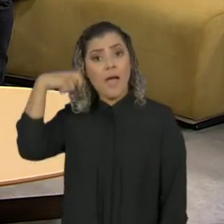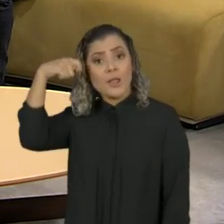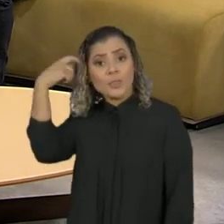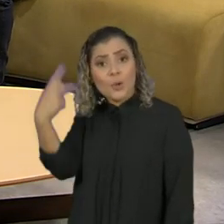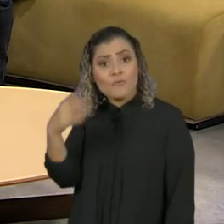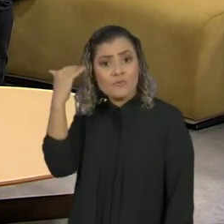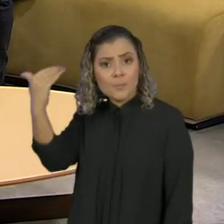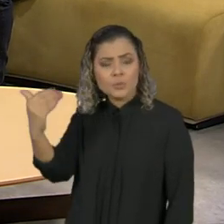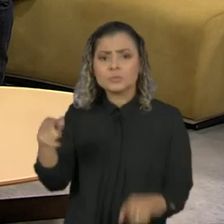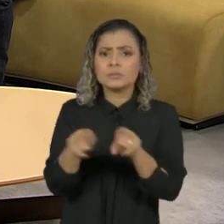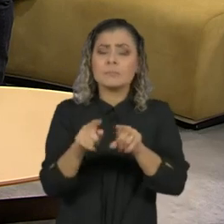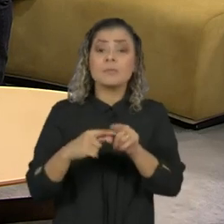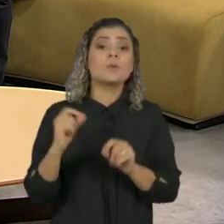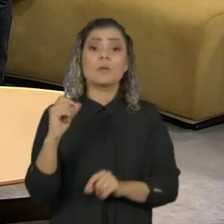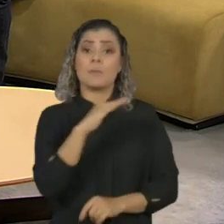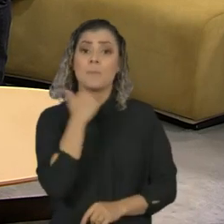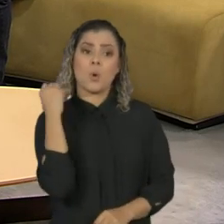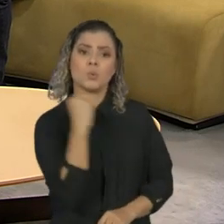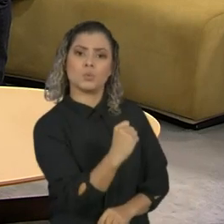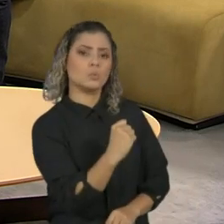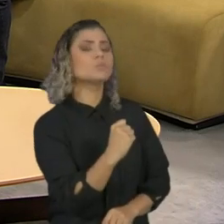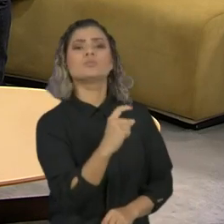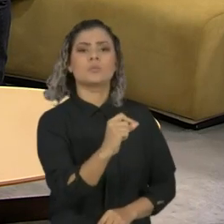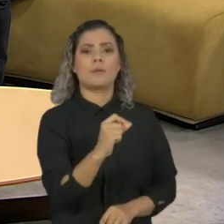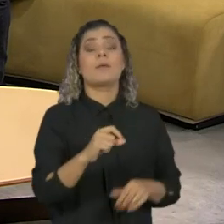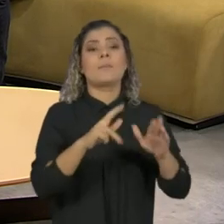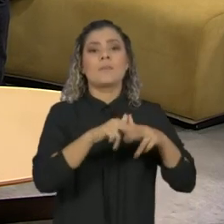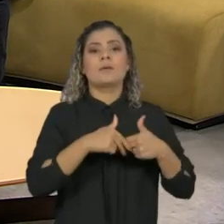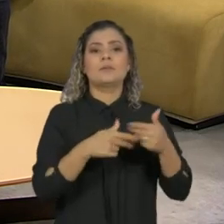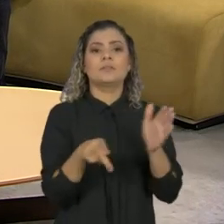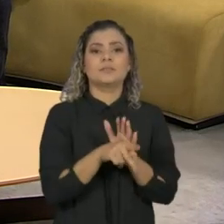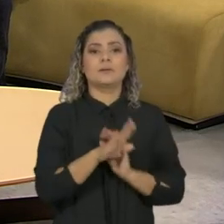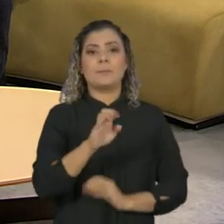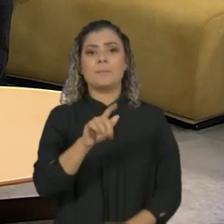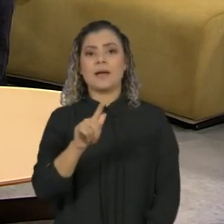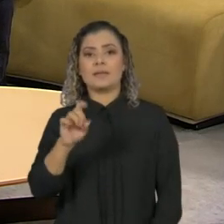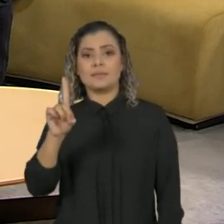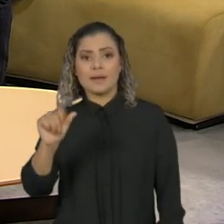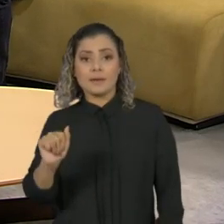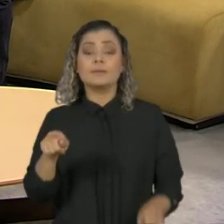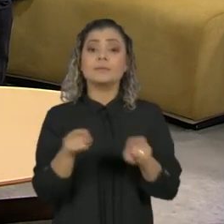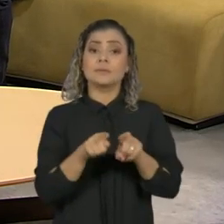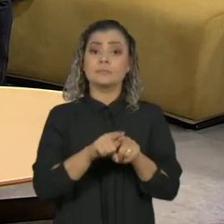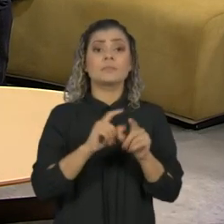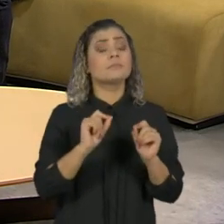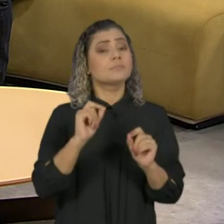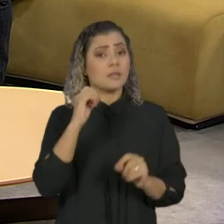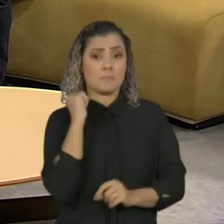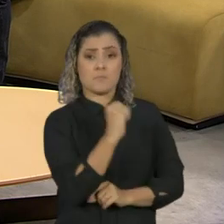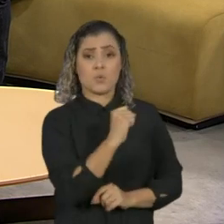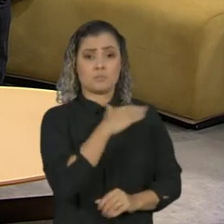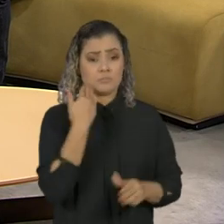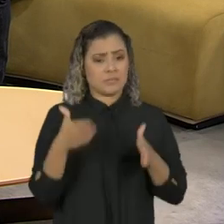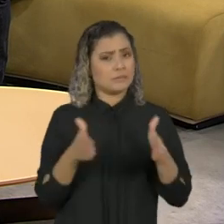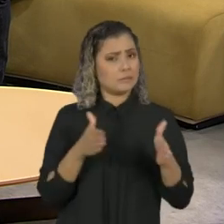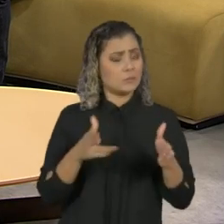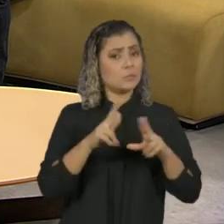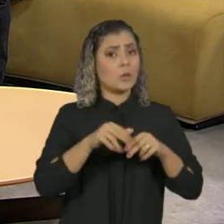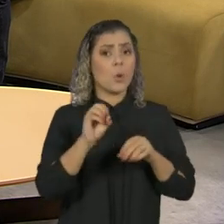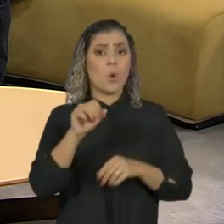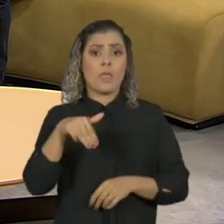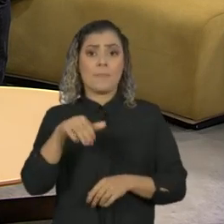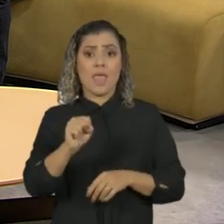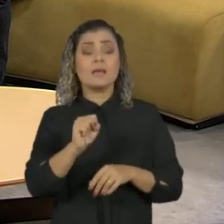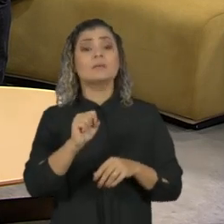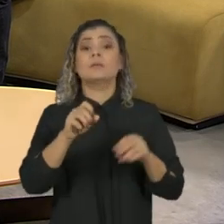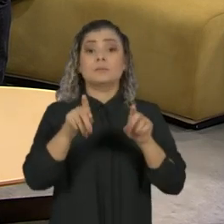morto num atentado em Bagdá, em 2003, quando era o alto comissário da Organização das